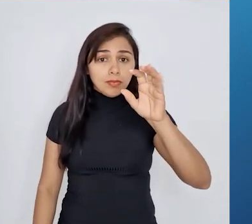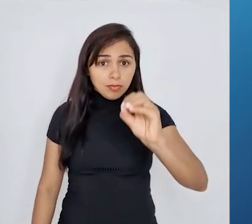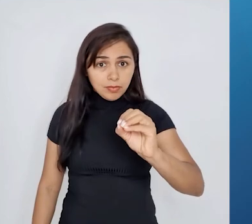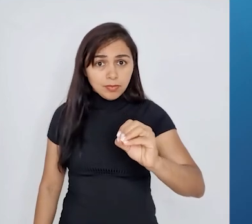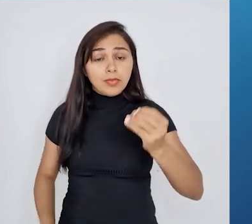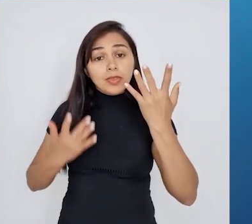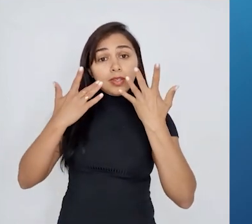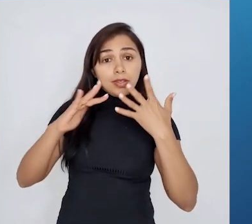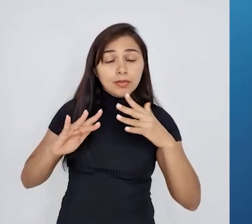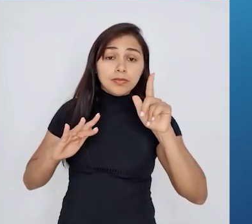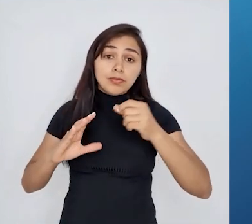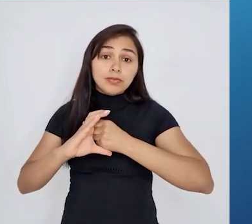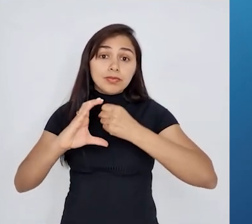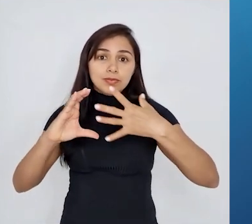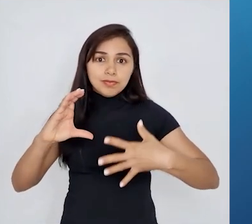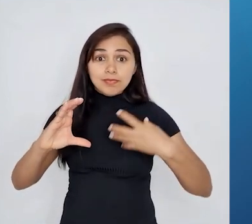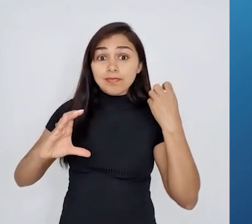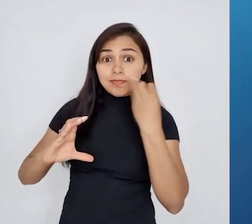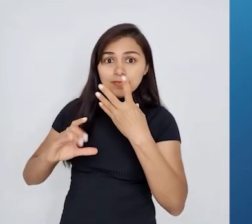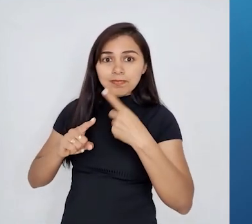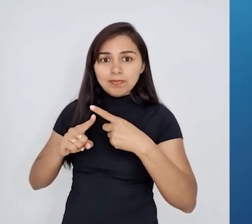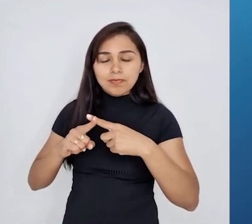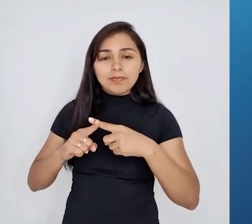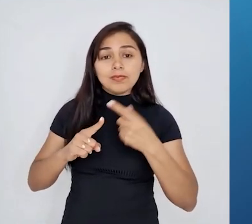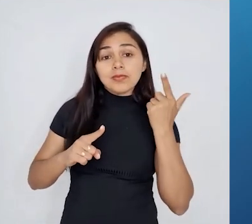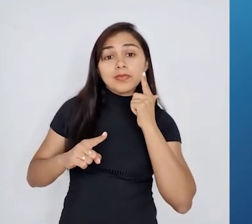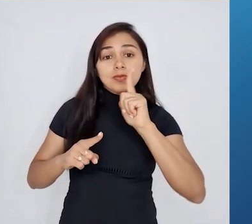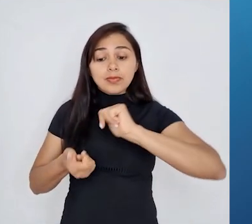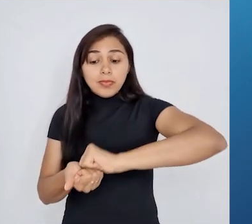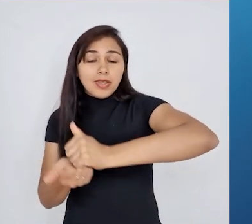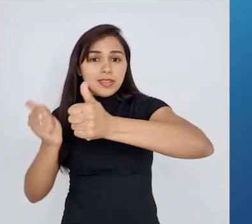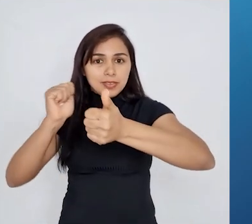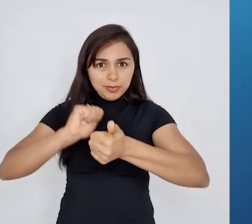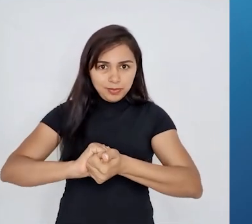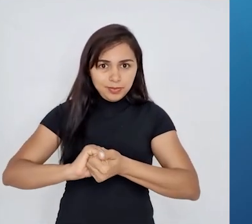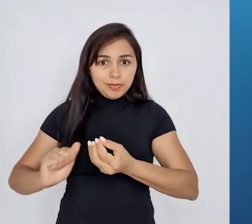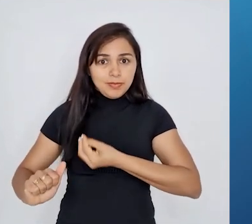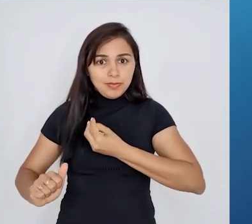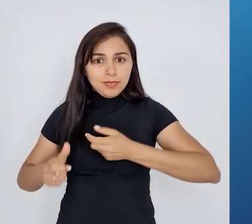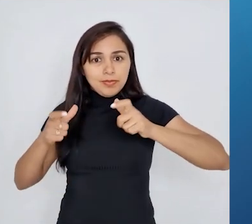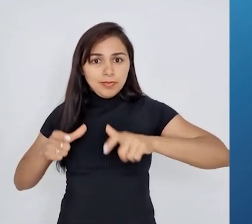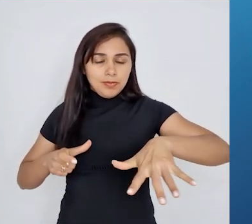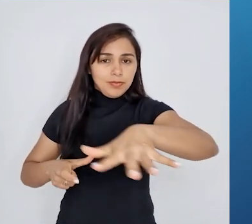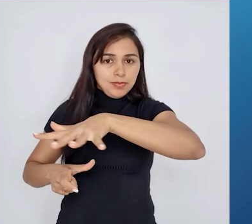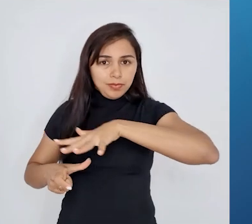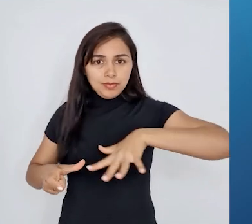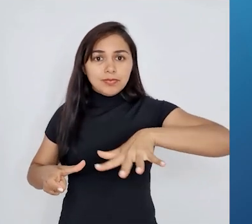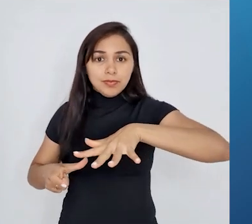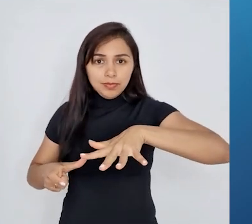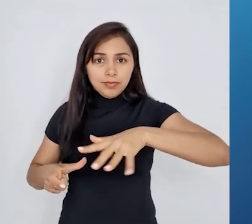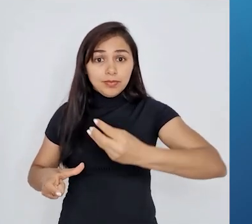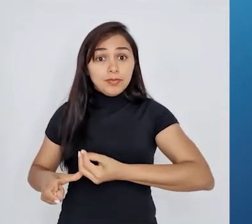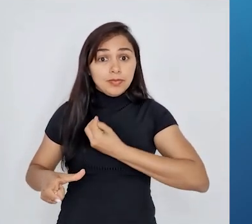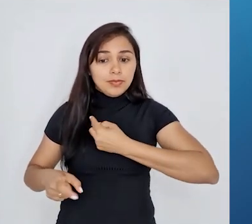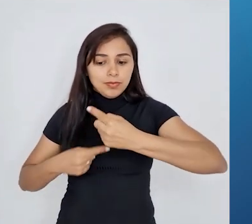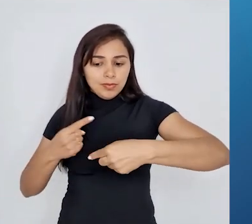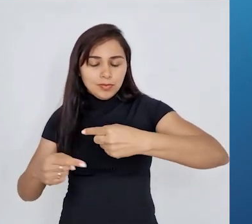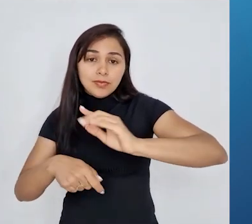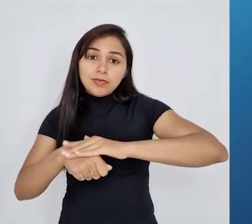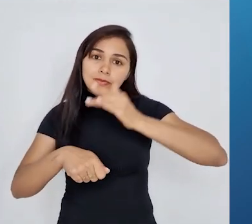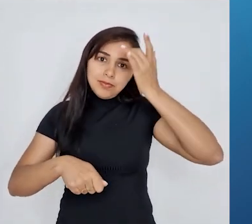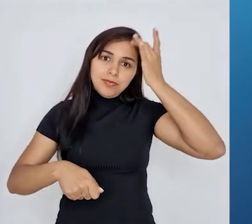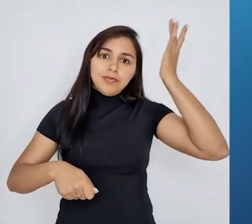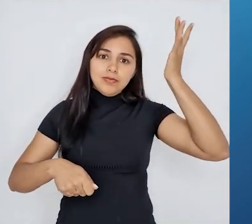ela servia para que esse organismo ele tivesse ali, durante o seu processo reprodutivo, fosse facilitado nesse